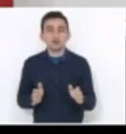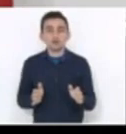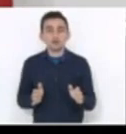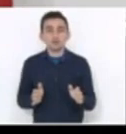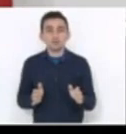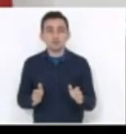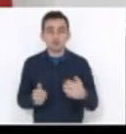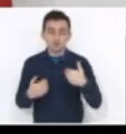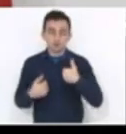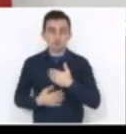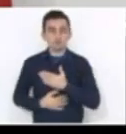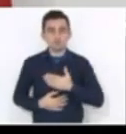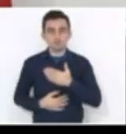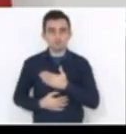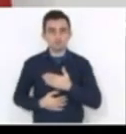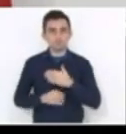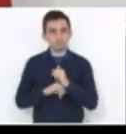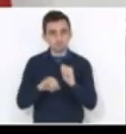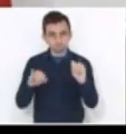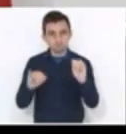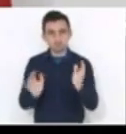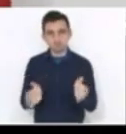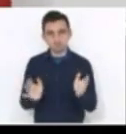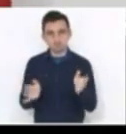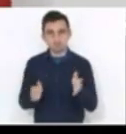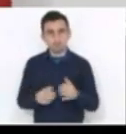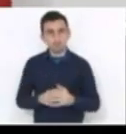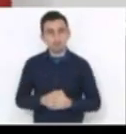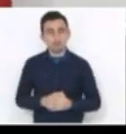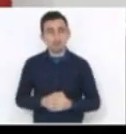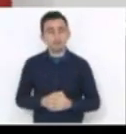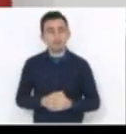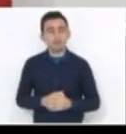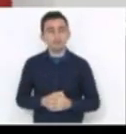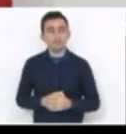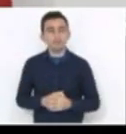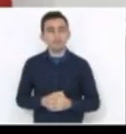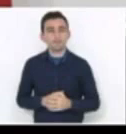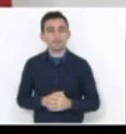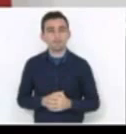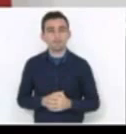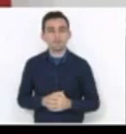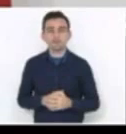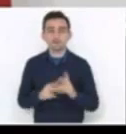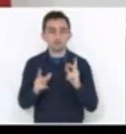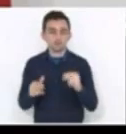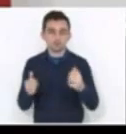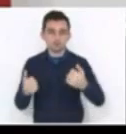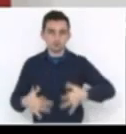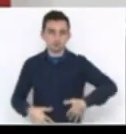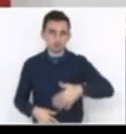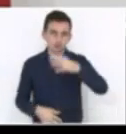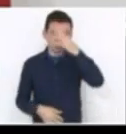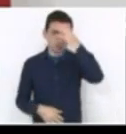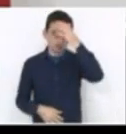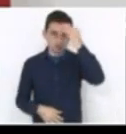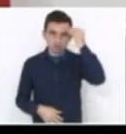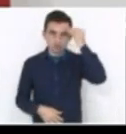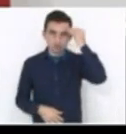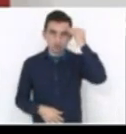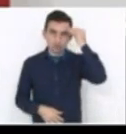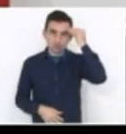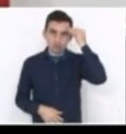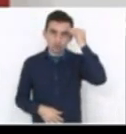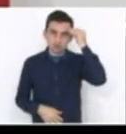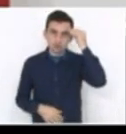tive a satisfação de relatar, deputado Aguiar, ela, como disse a deputada Carminati, fortalece o